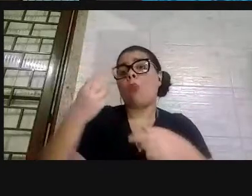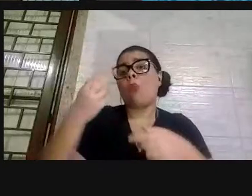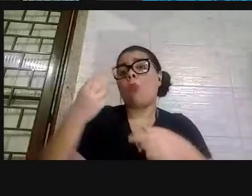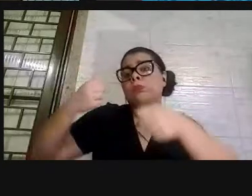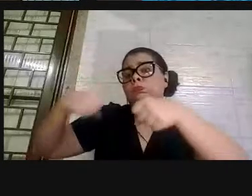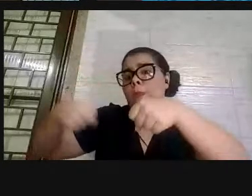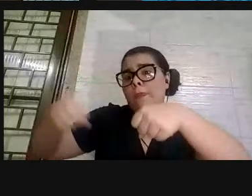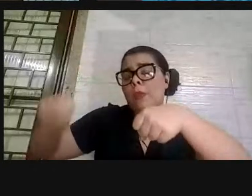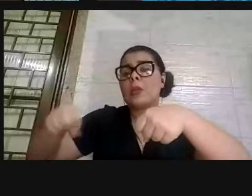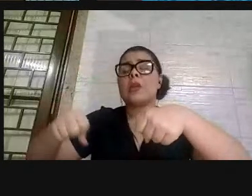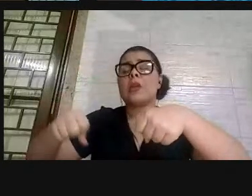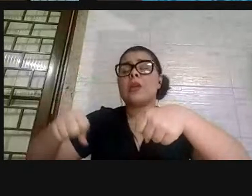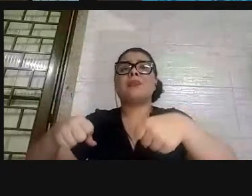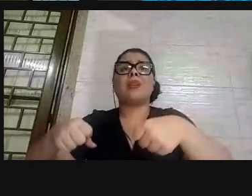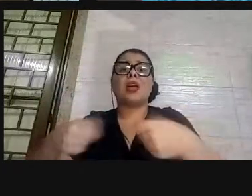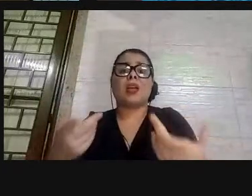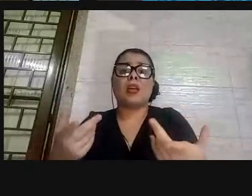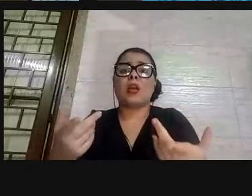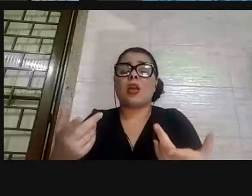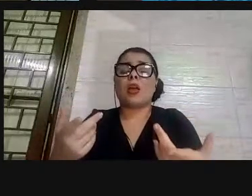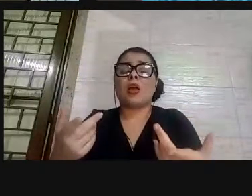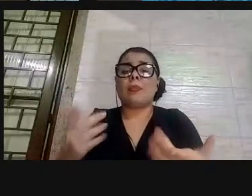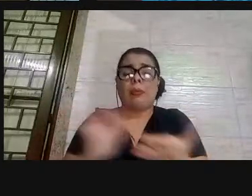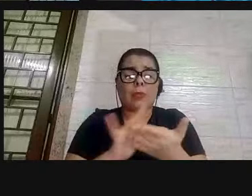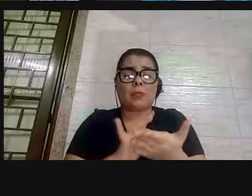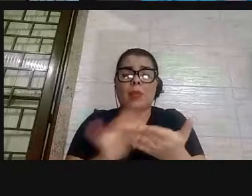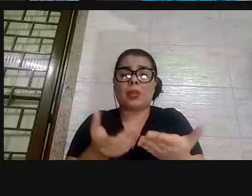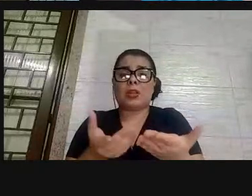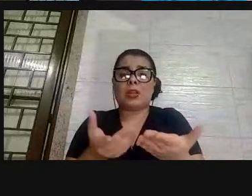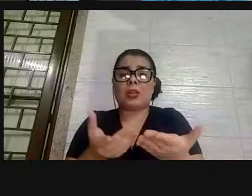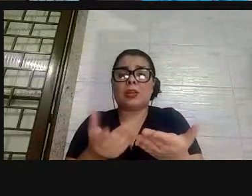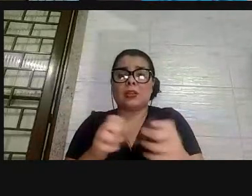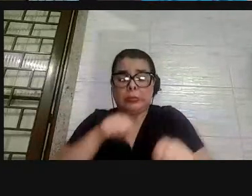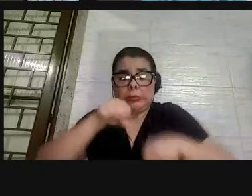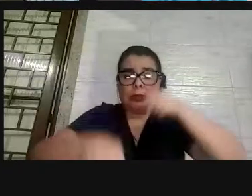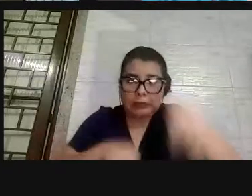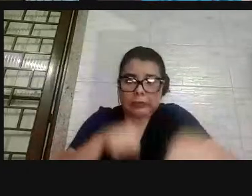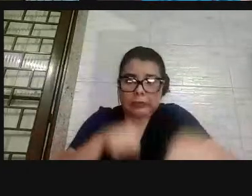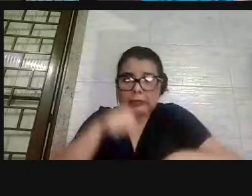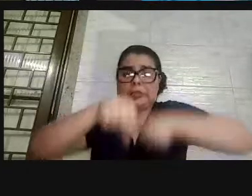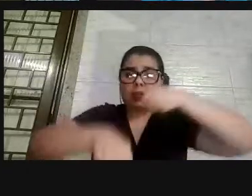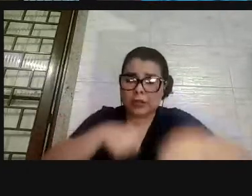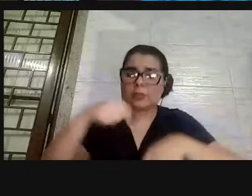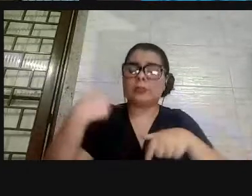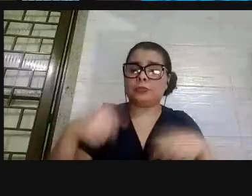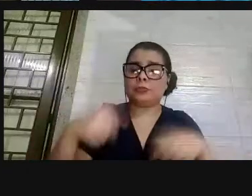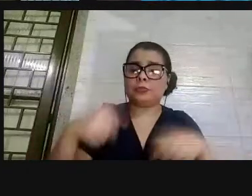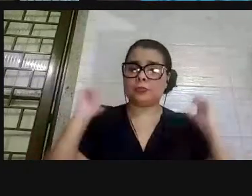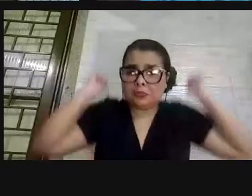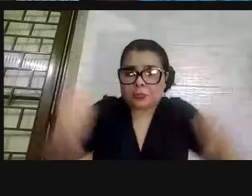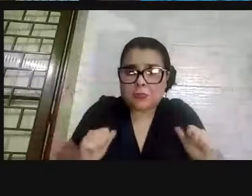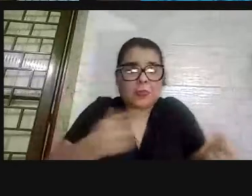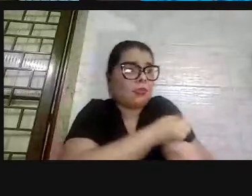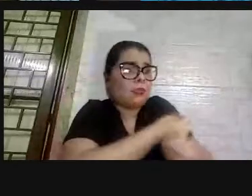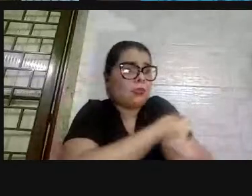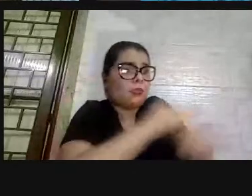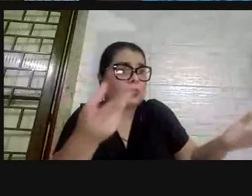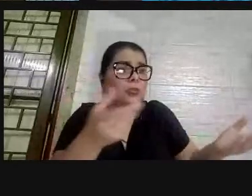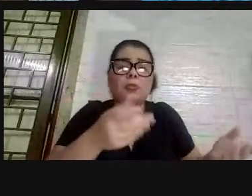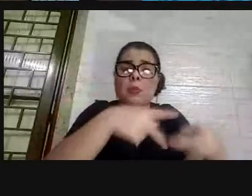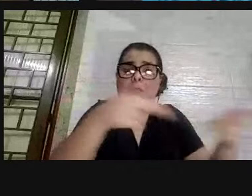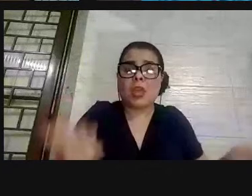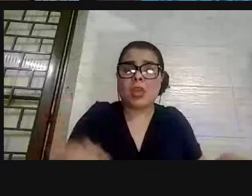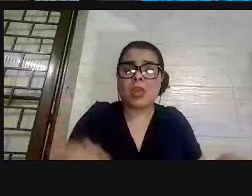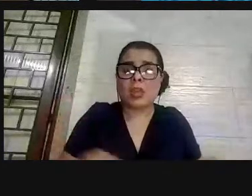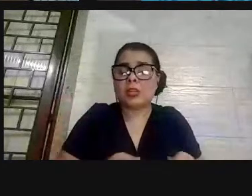virar trabalhador de aplicativo, contratar a bicicleta lá do Banco Itaú e sair entregando pizza durante 50 minutos